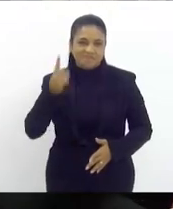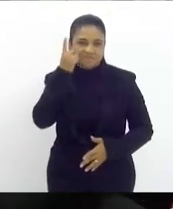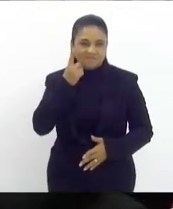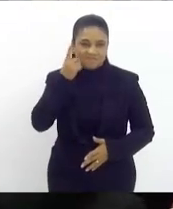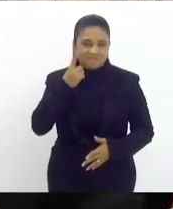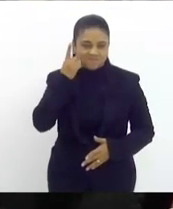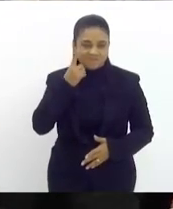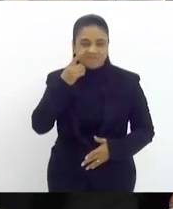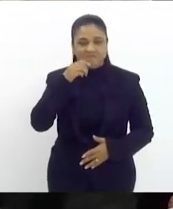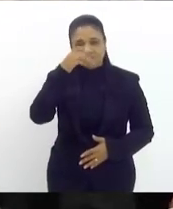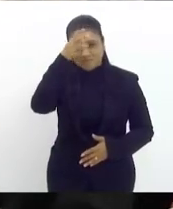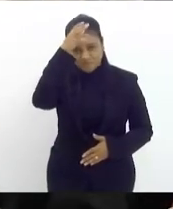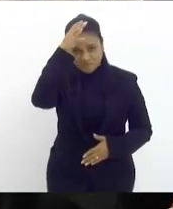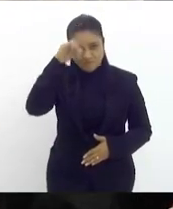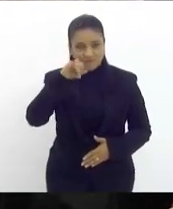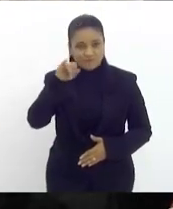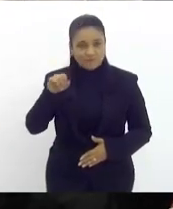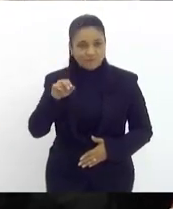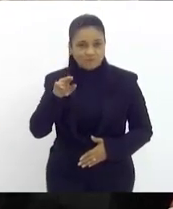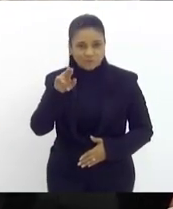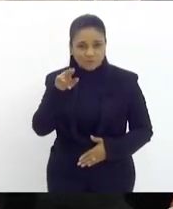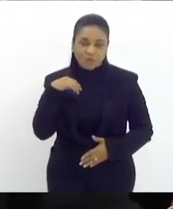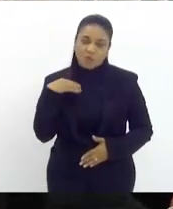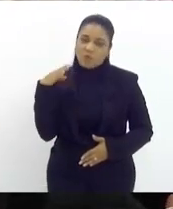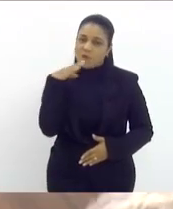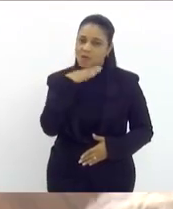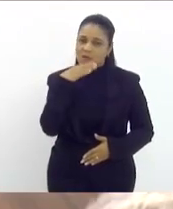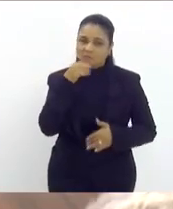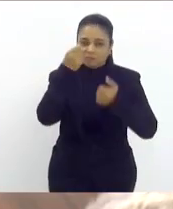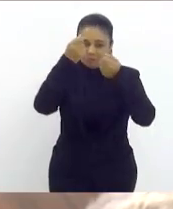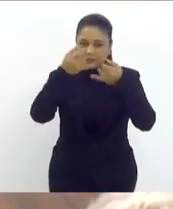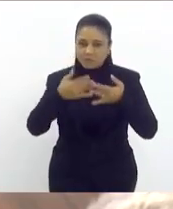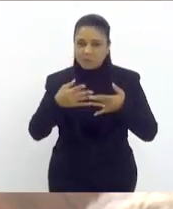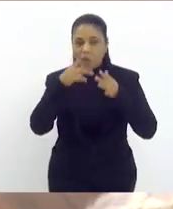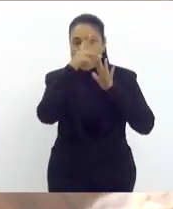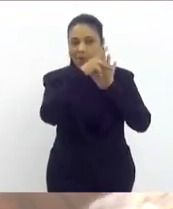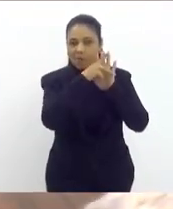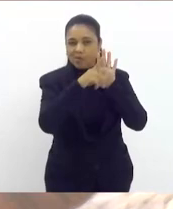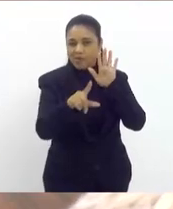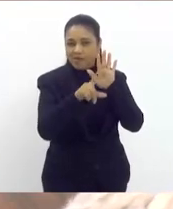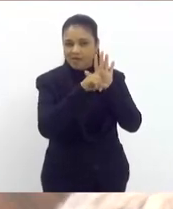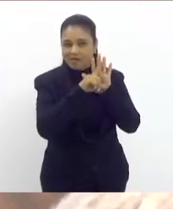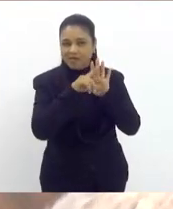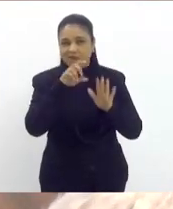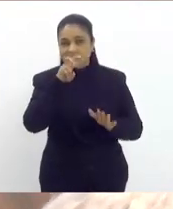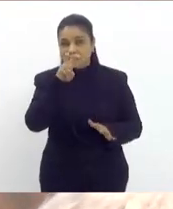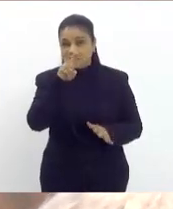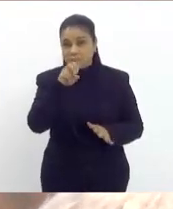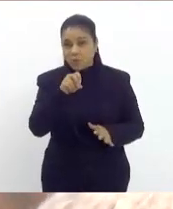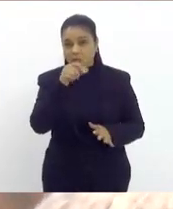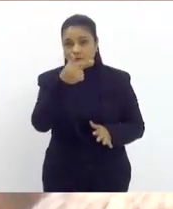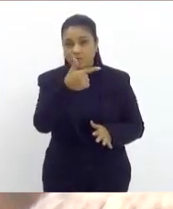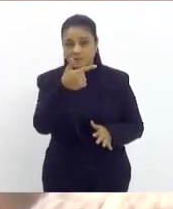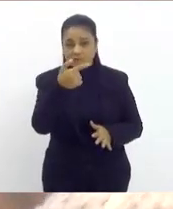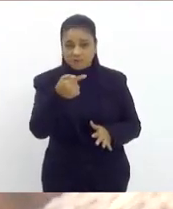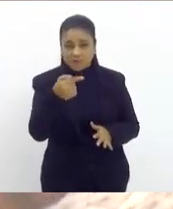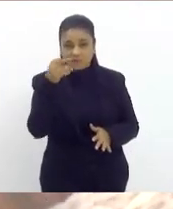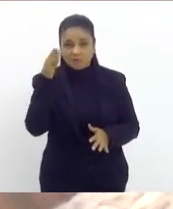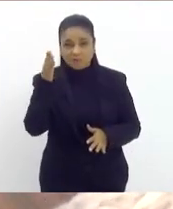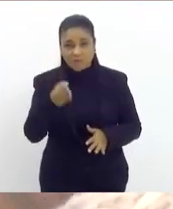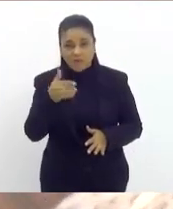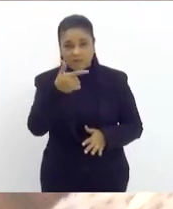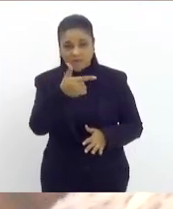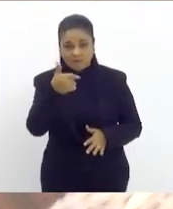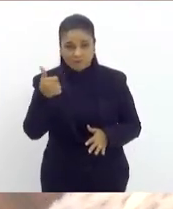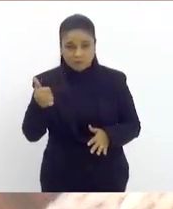mas eu não poderia deixar de falar um pouco desse projeto de lei, o 5027, que dispõe sobre